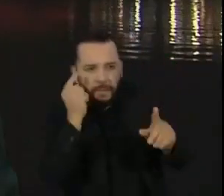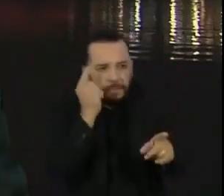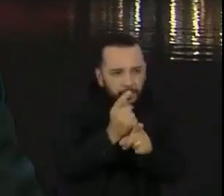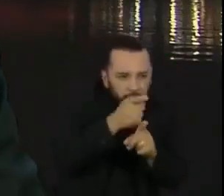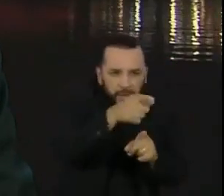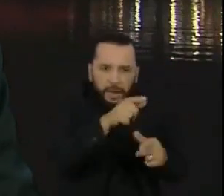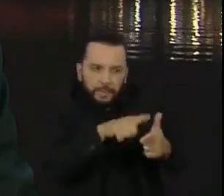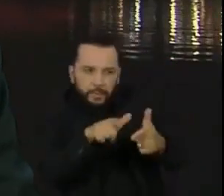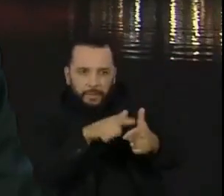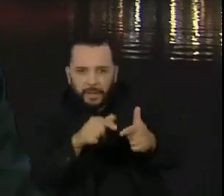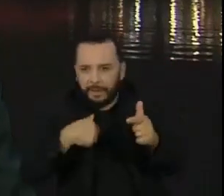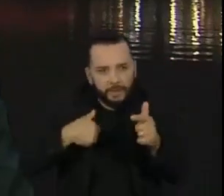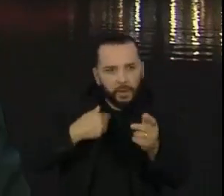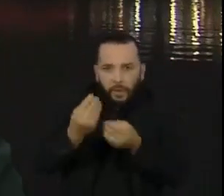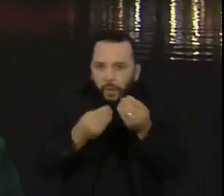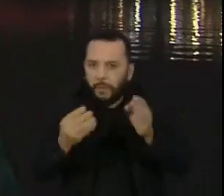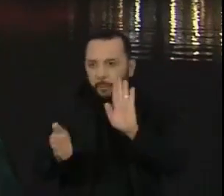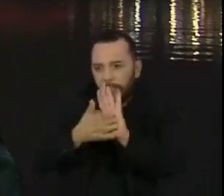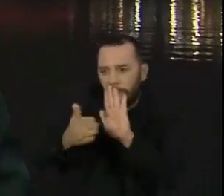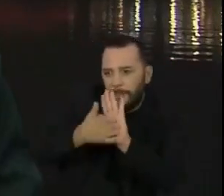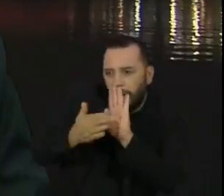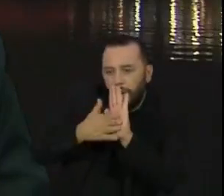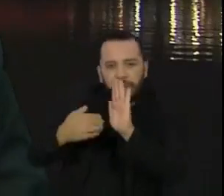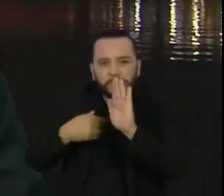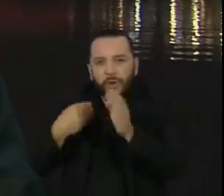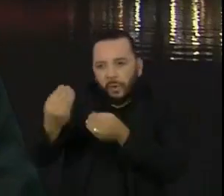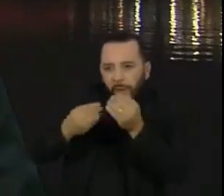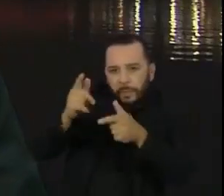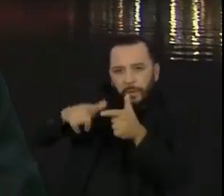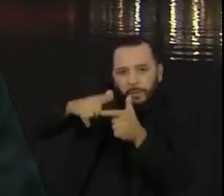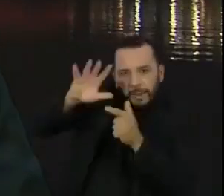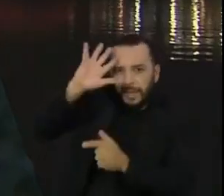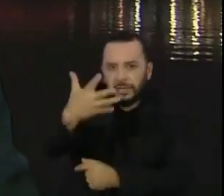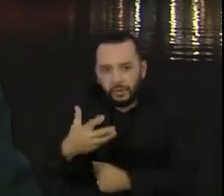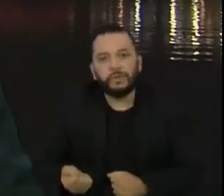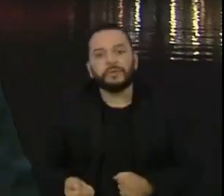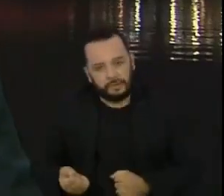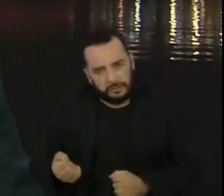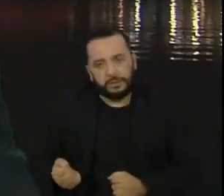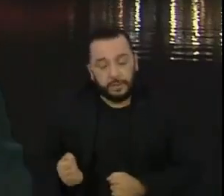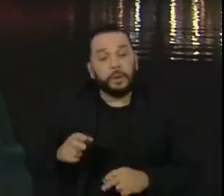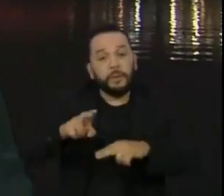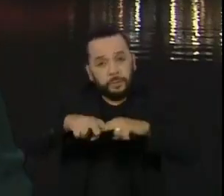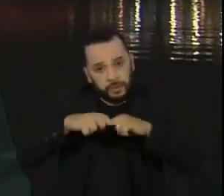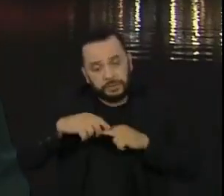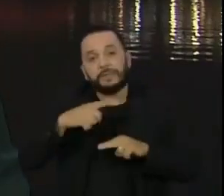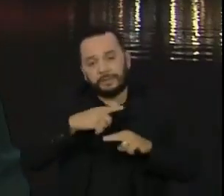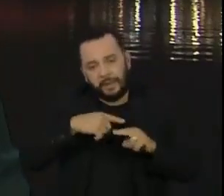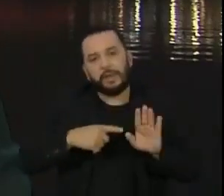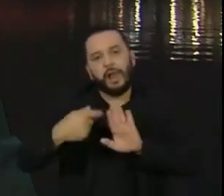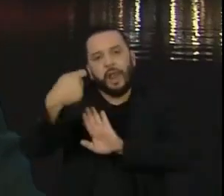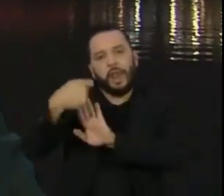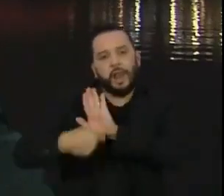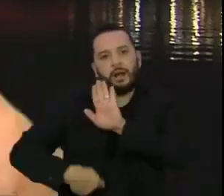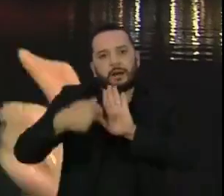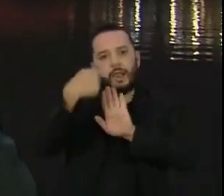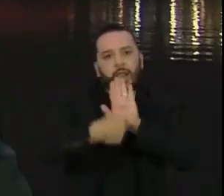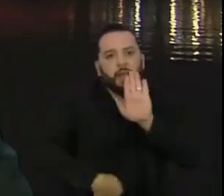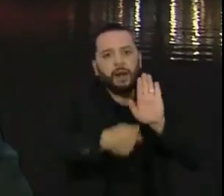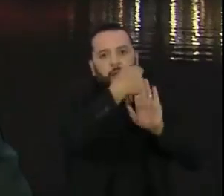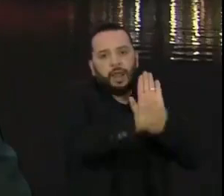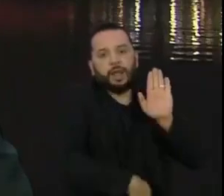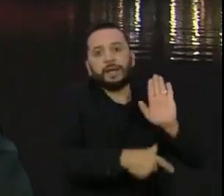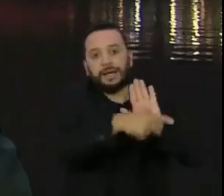fazer também propostas para sanar esse tipo de problema. Por isso que fala em relatórios preliminares, já